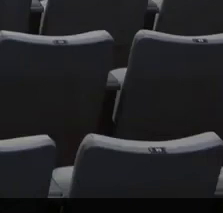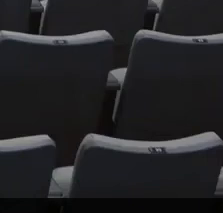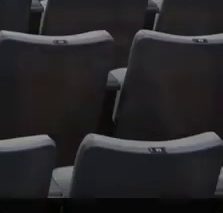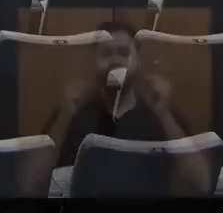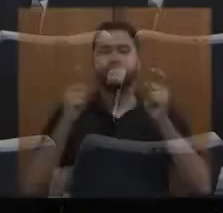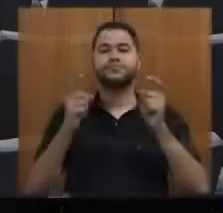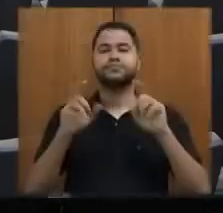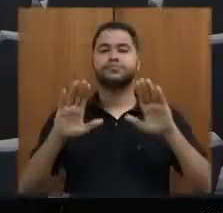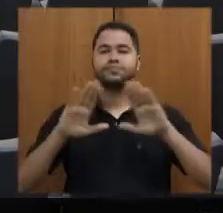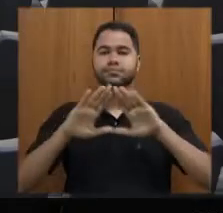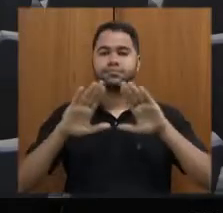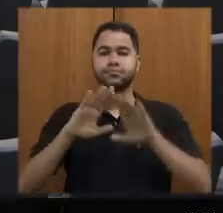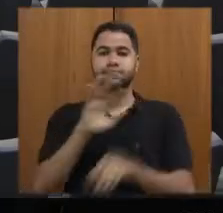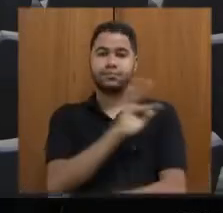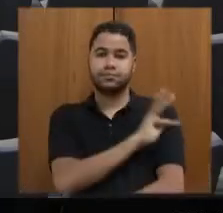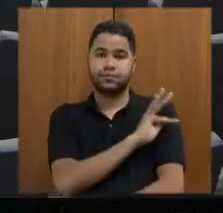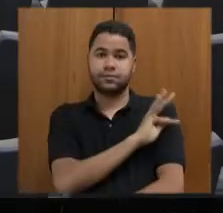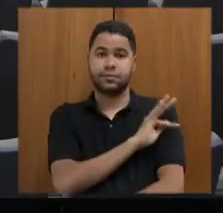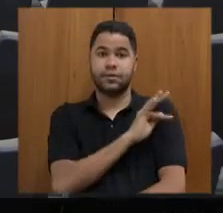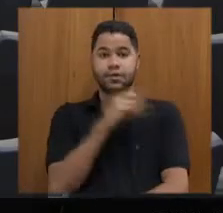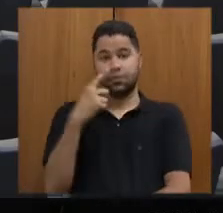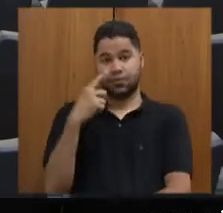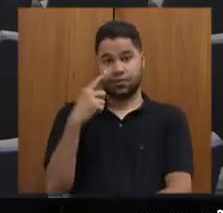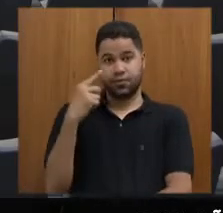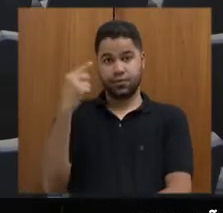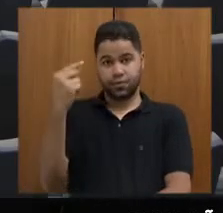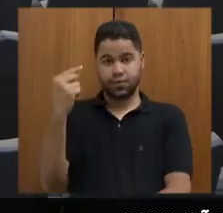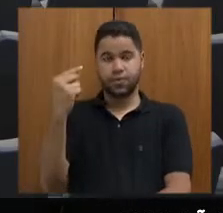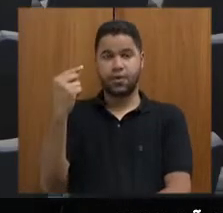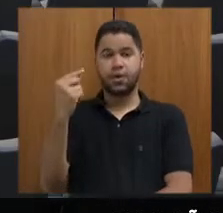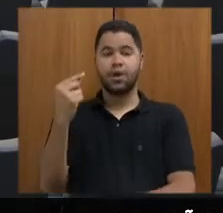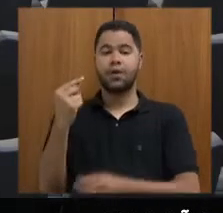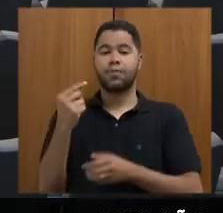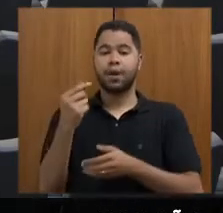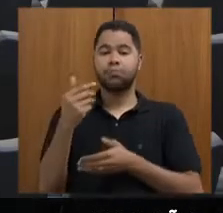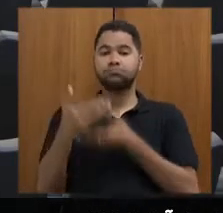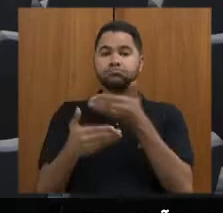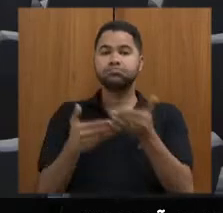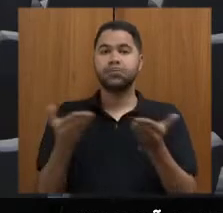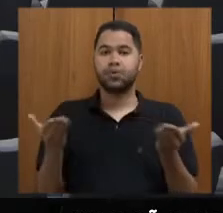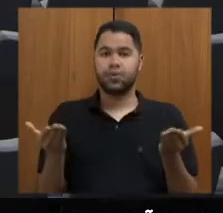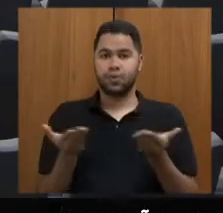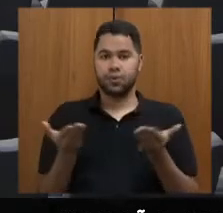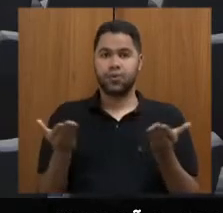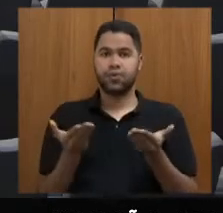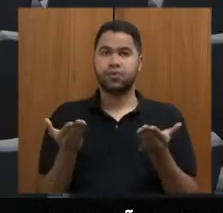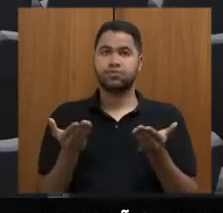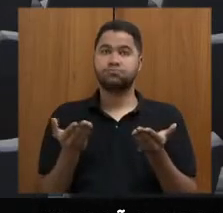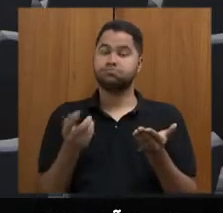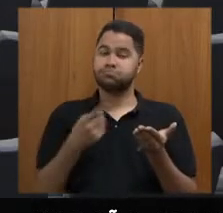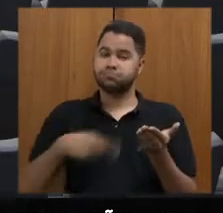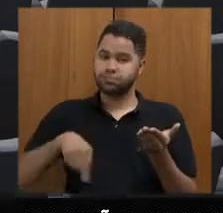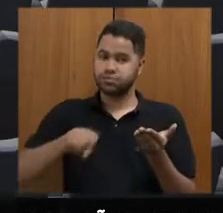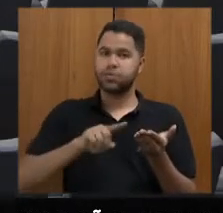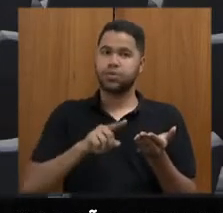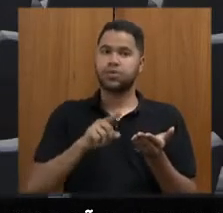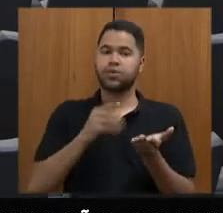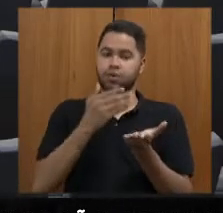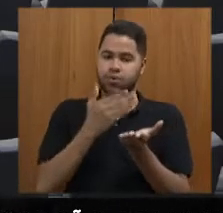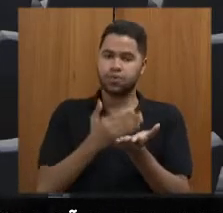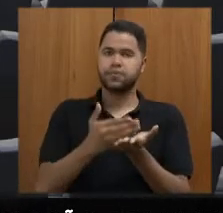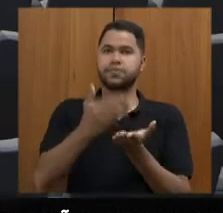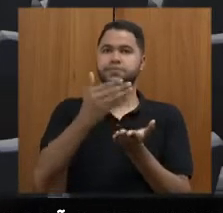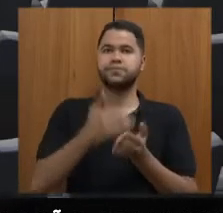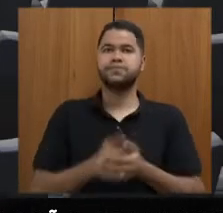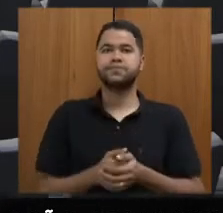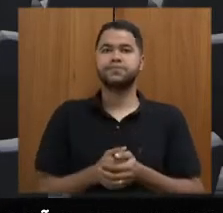Fiscaliza, eu fui designada para conduzir os trabalhos de hoje, então vamos iniciar.